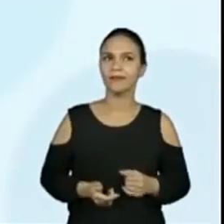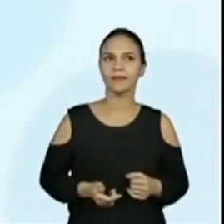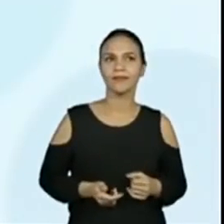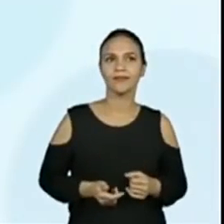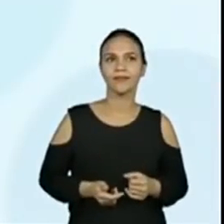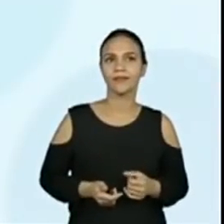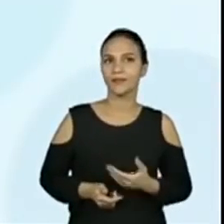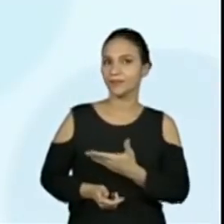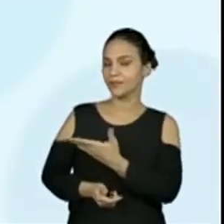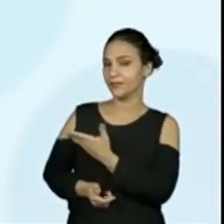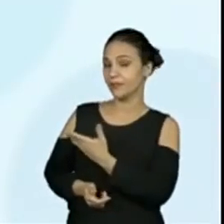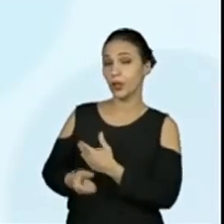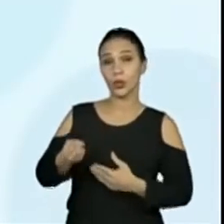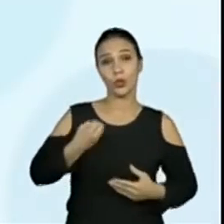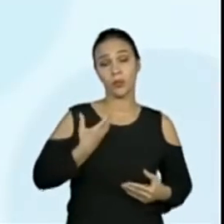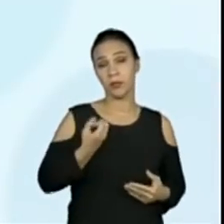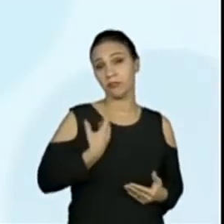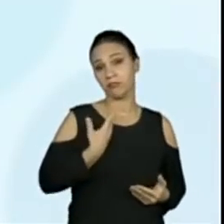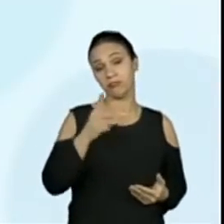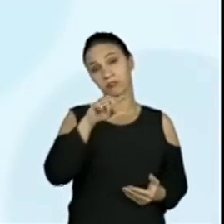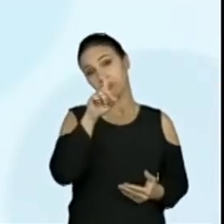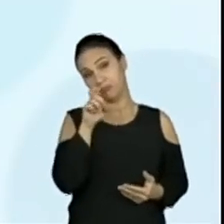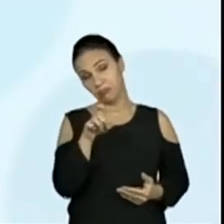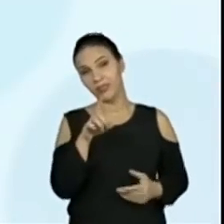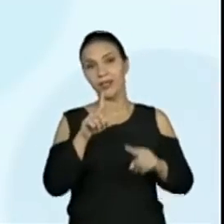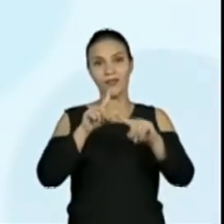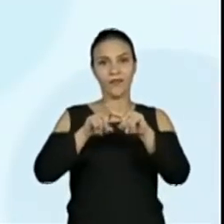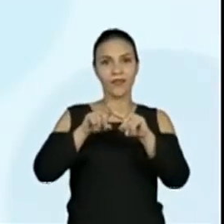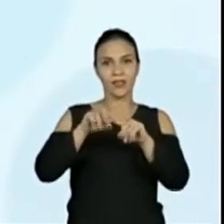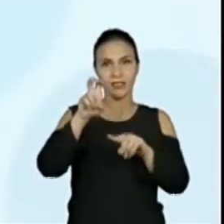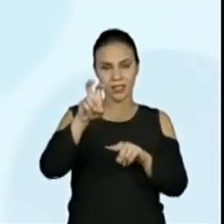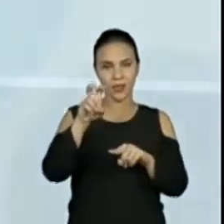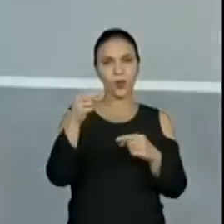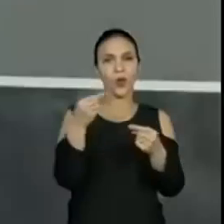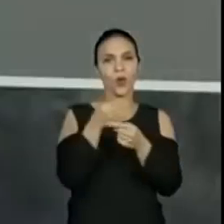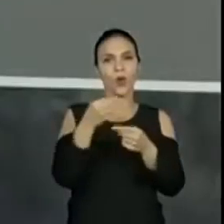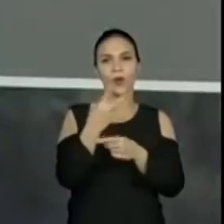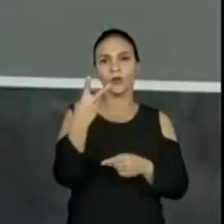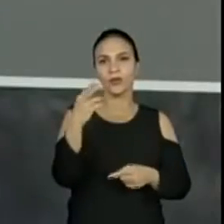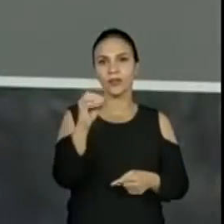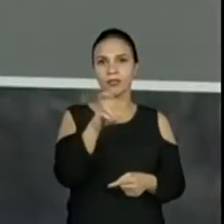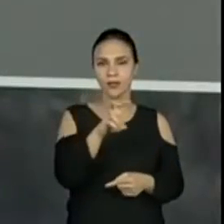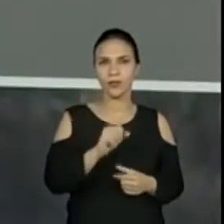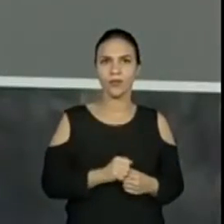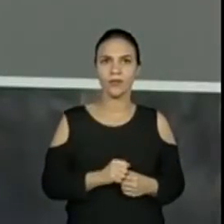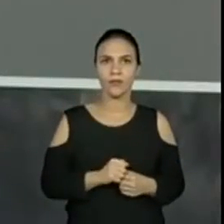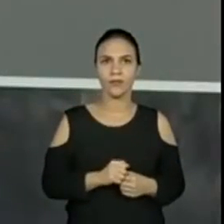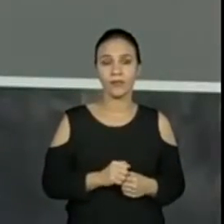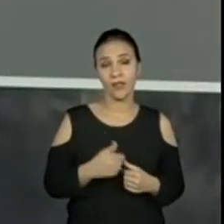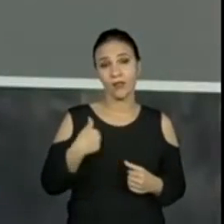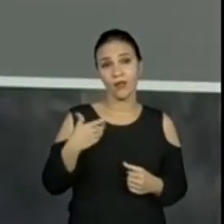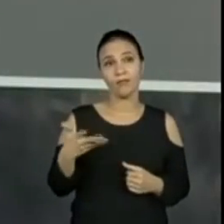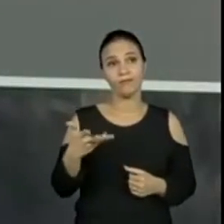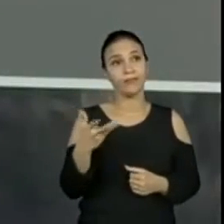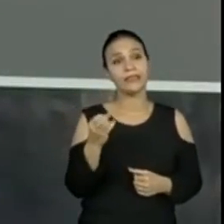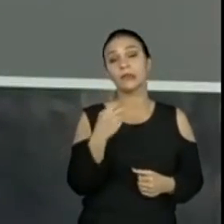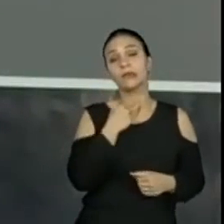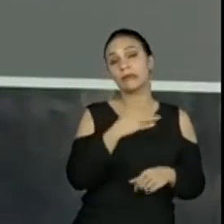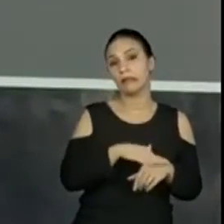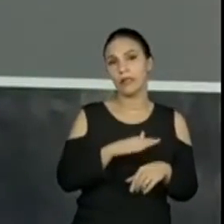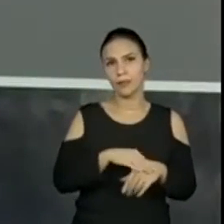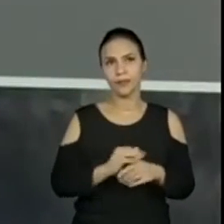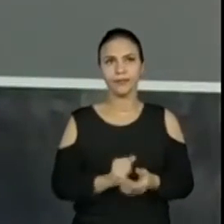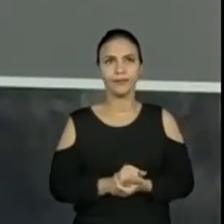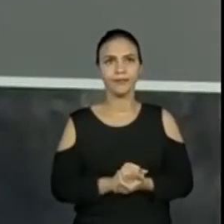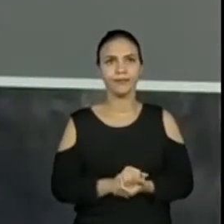aqui. Um número vezes 5 que vai dar 205. Pessoal, aqui eu vou dar uma aceleradinha, senão não vai dar tempo, ok?